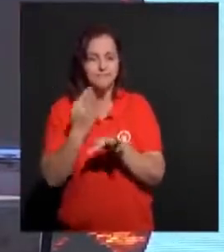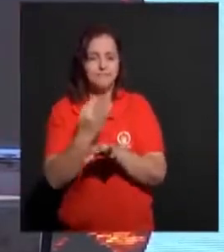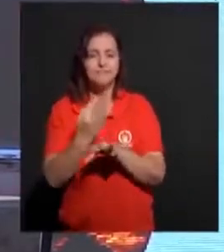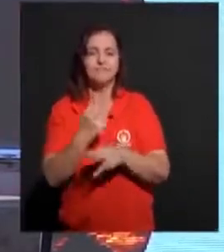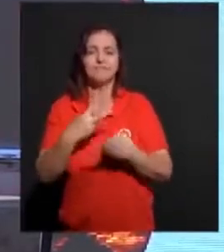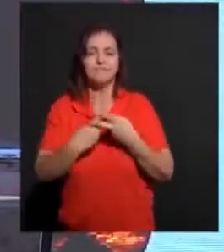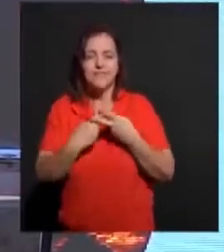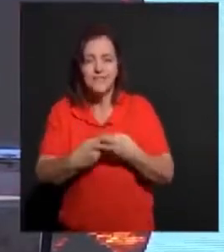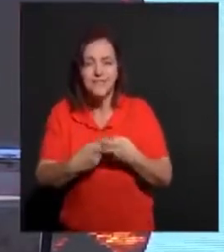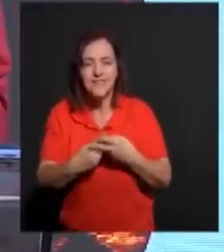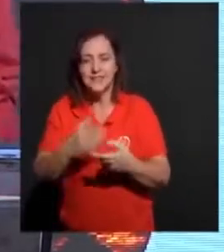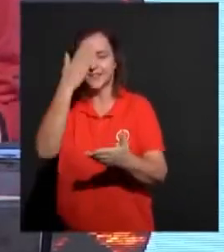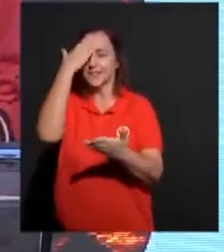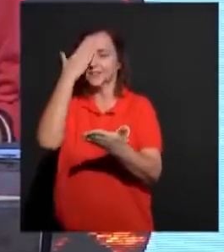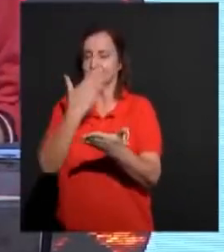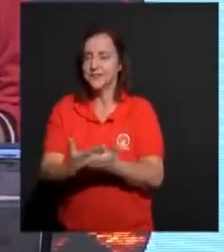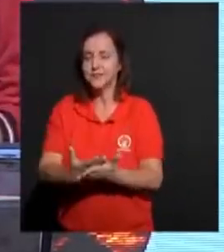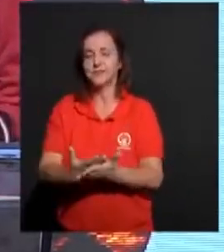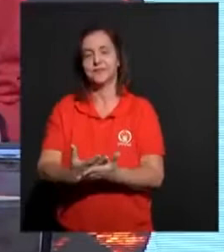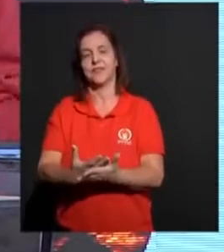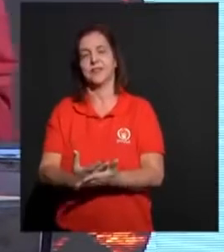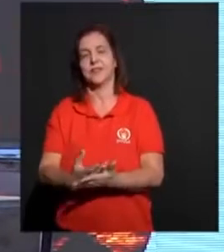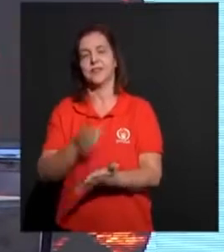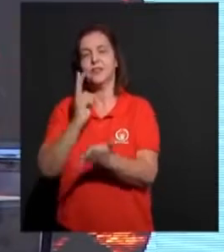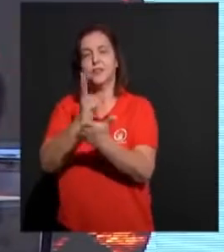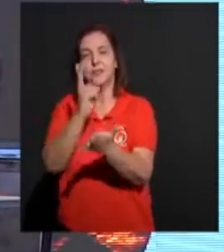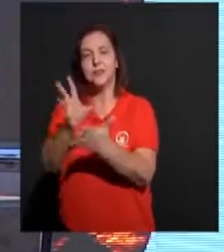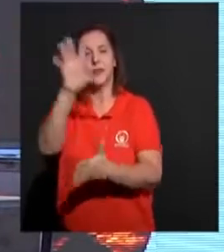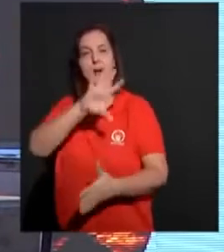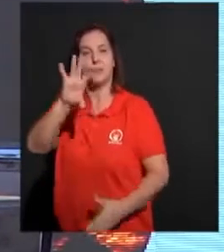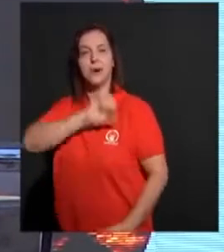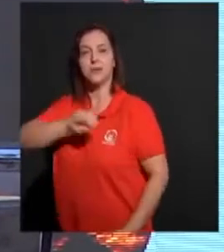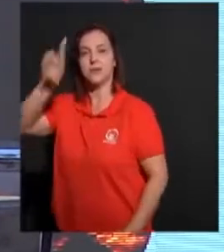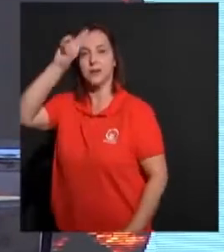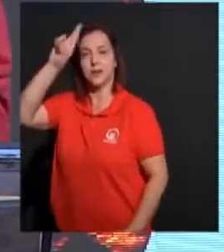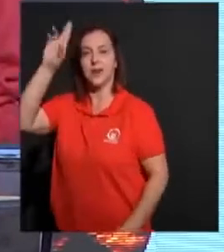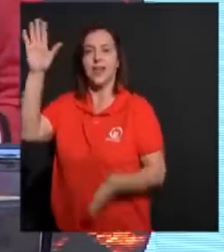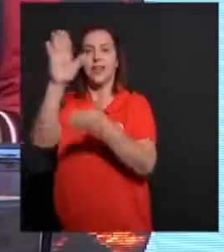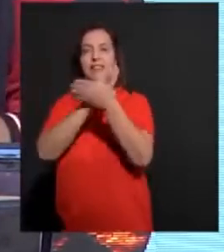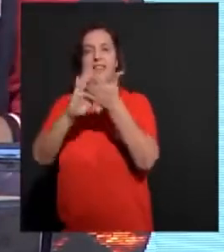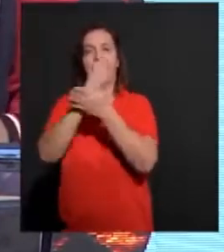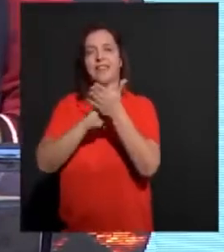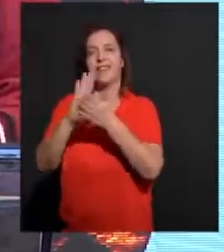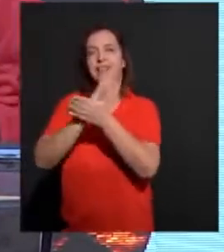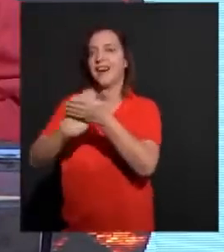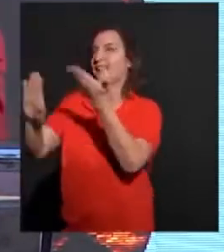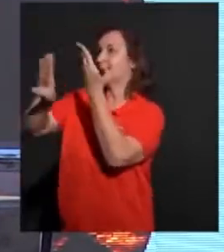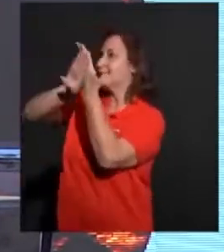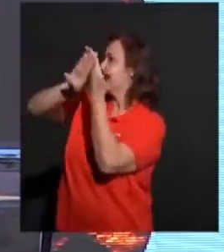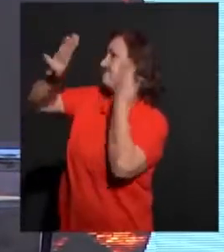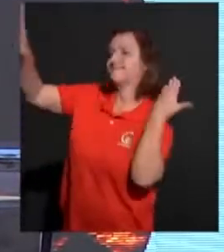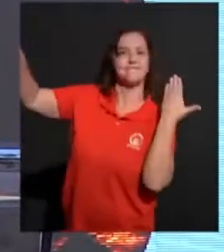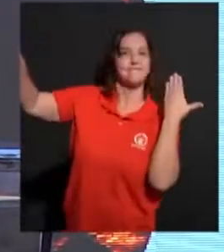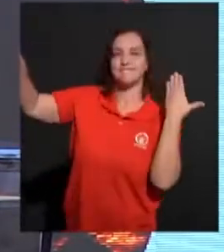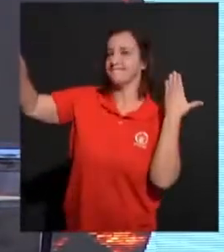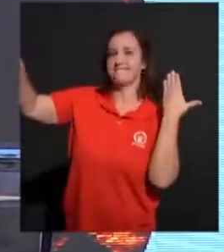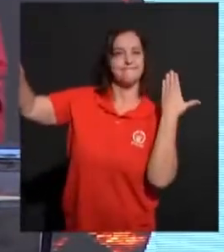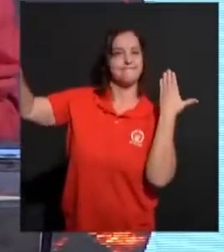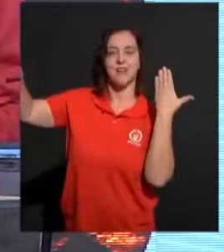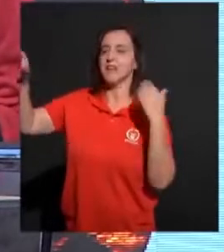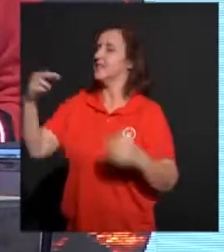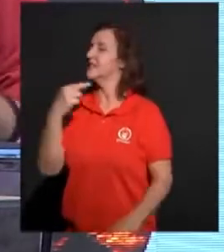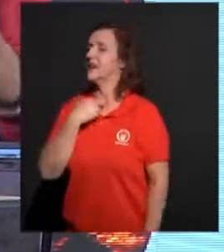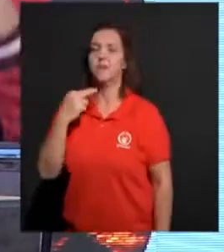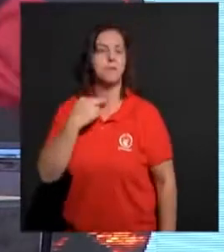Confiando no Senhor. Amando ao Senhor. Nada pode te separar. Do amor de Deus. Nada